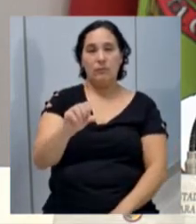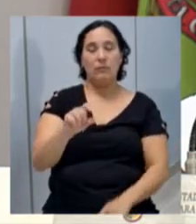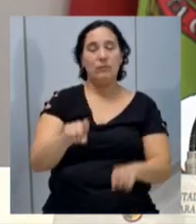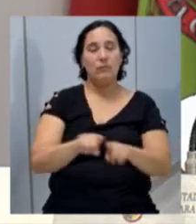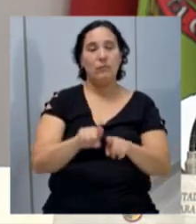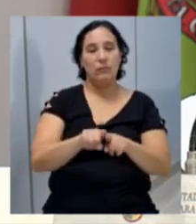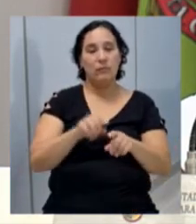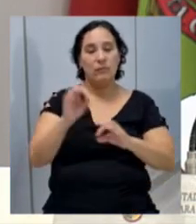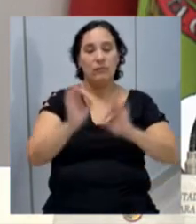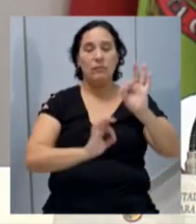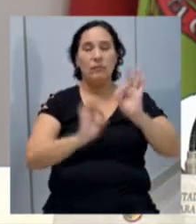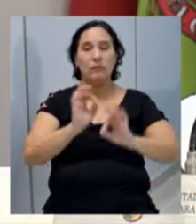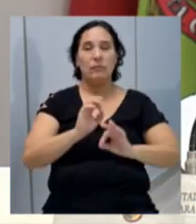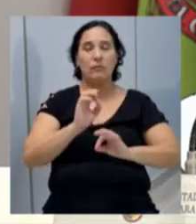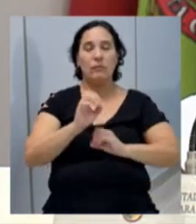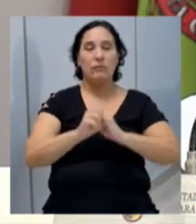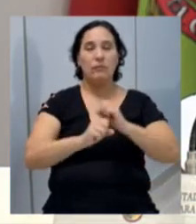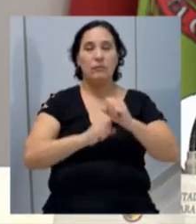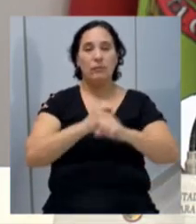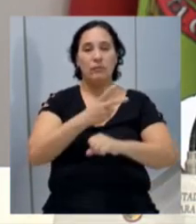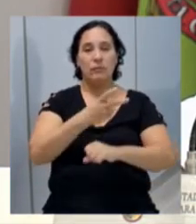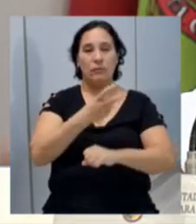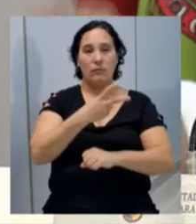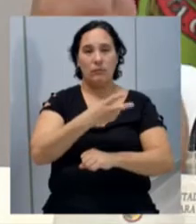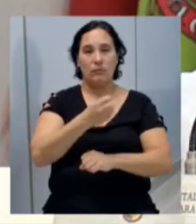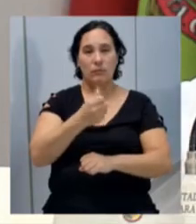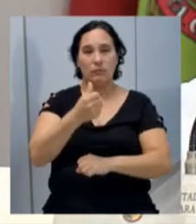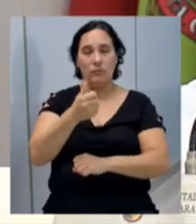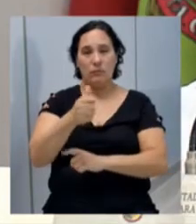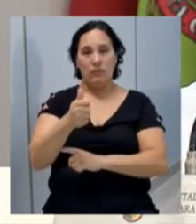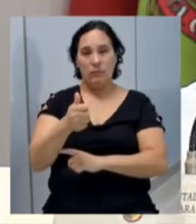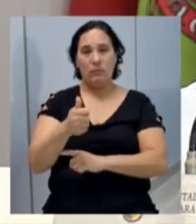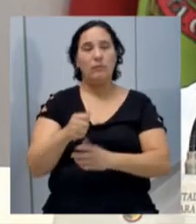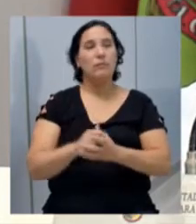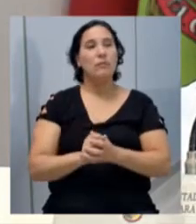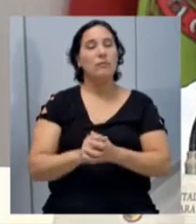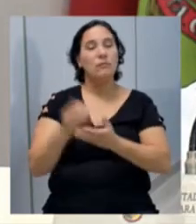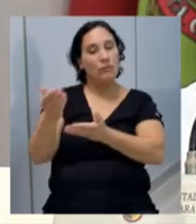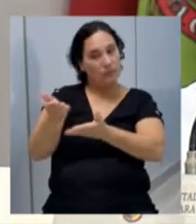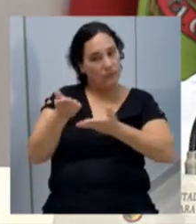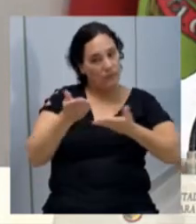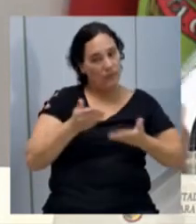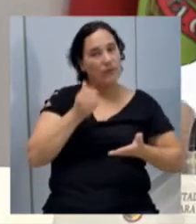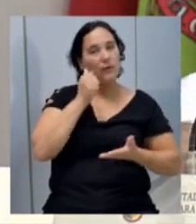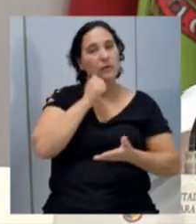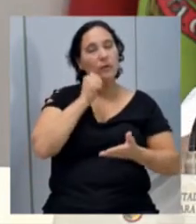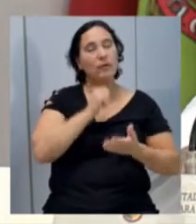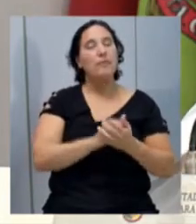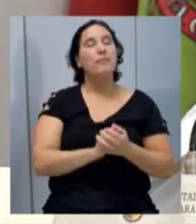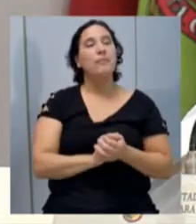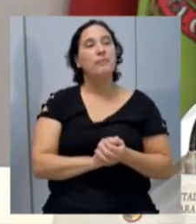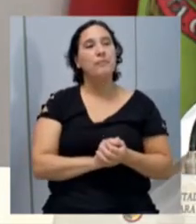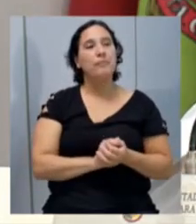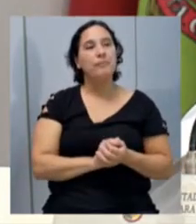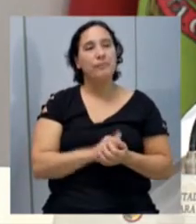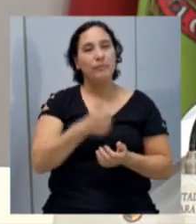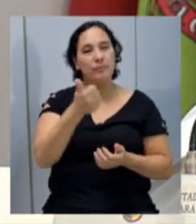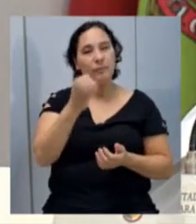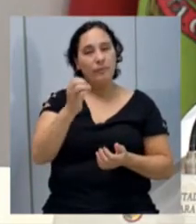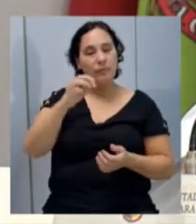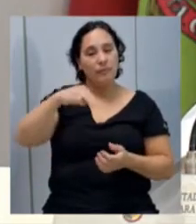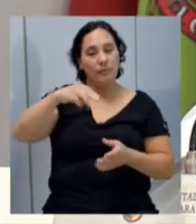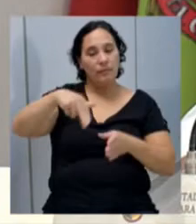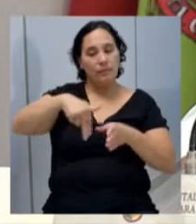Plano Plurianual 2018-2011. Sejam bem-vindos, Andressa. Tens aí dez